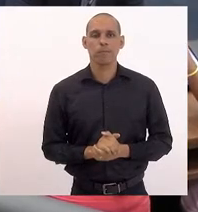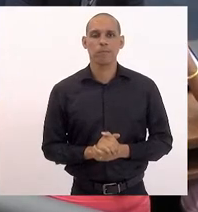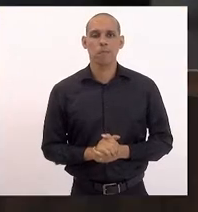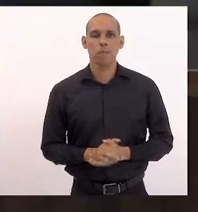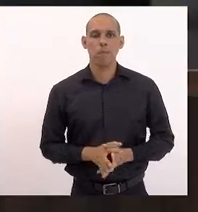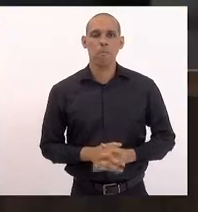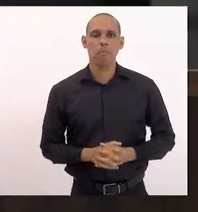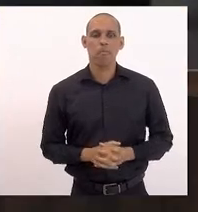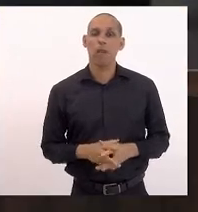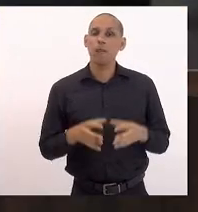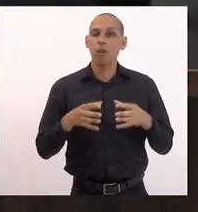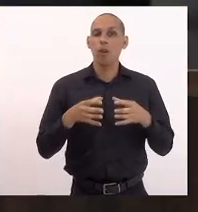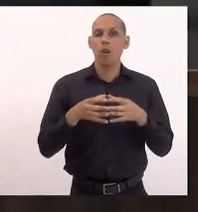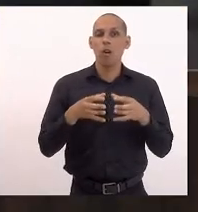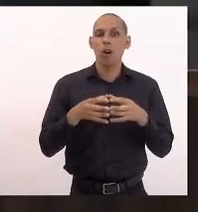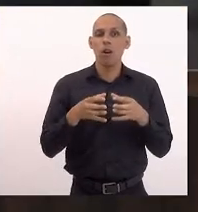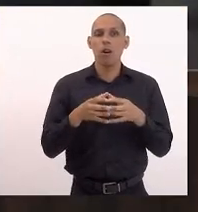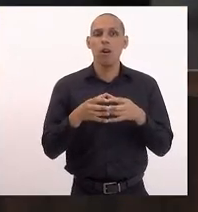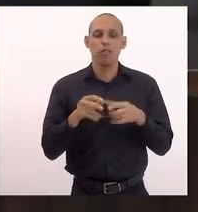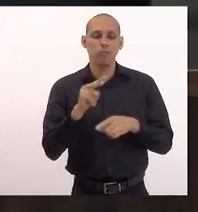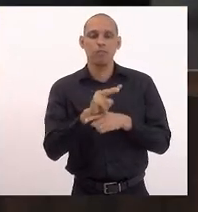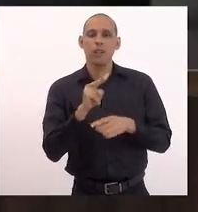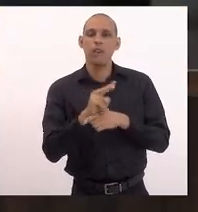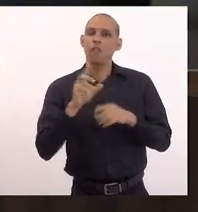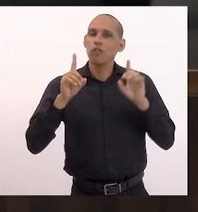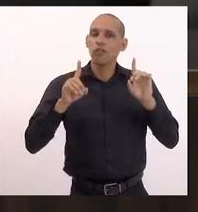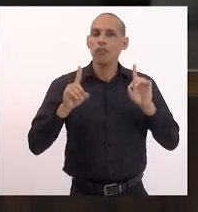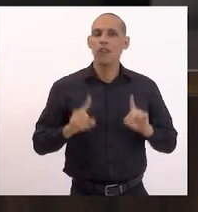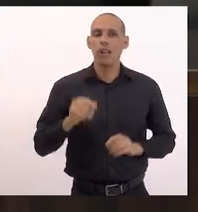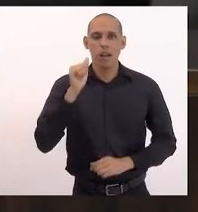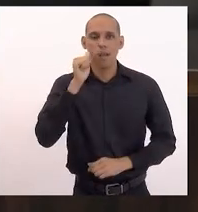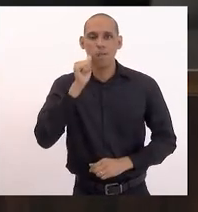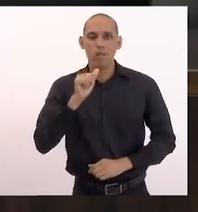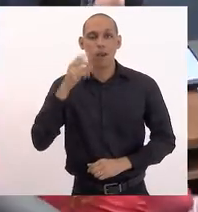Pela Comissão de Defesa do Direito da Mulher, deputada enfermeira Regiane.